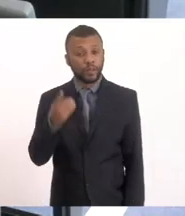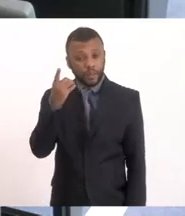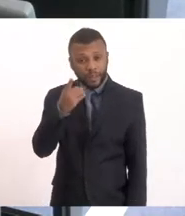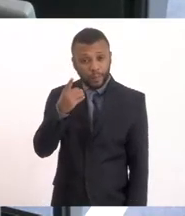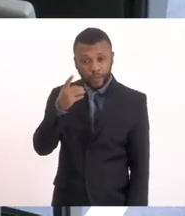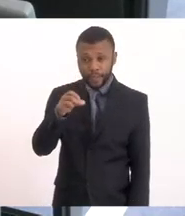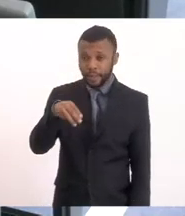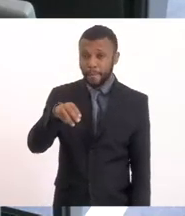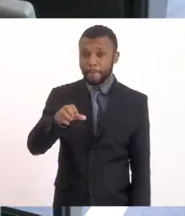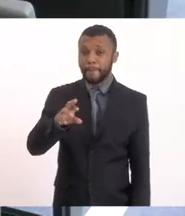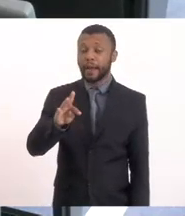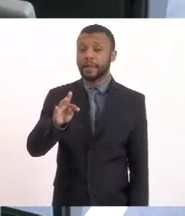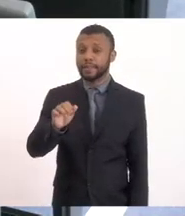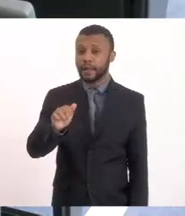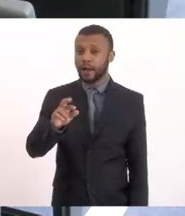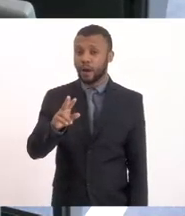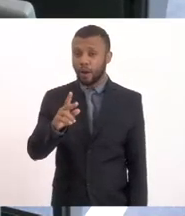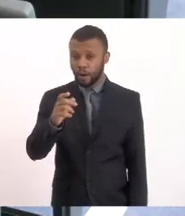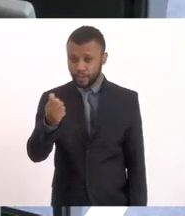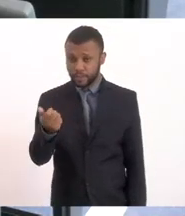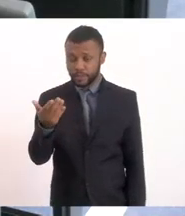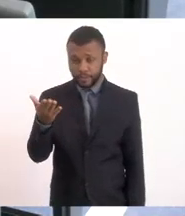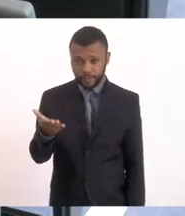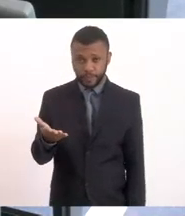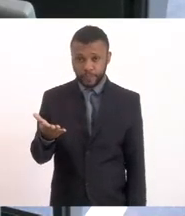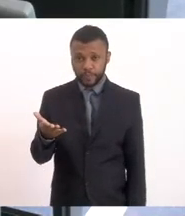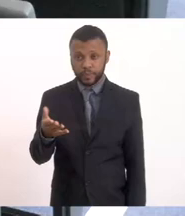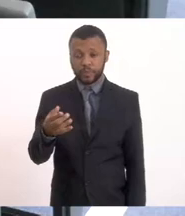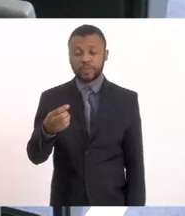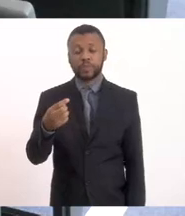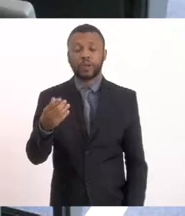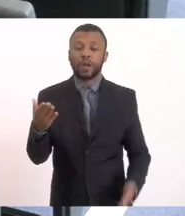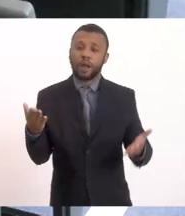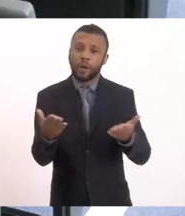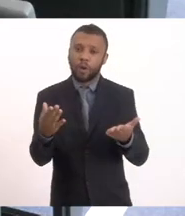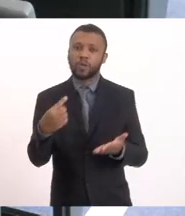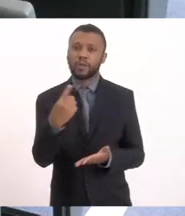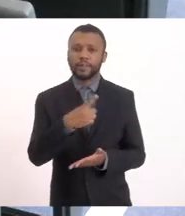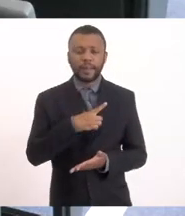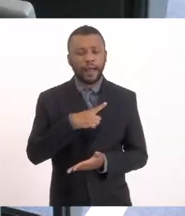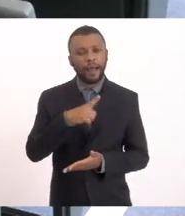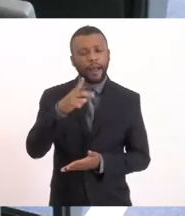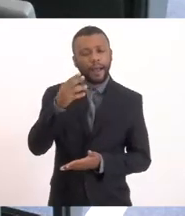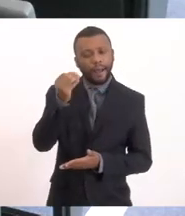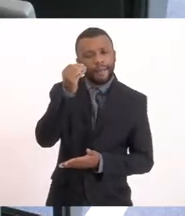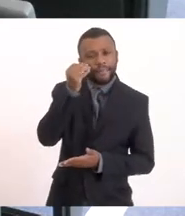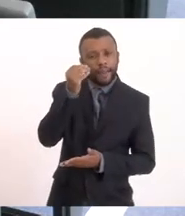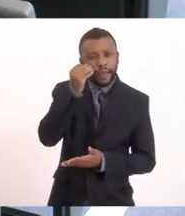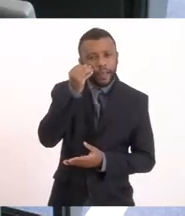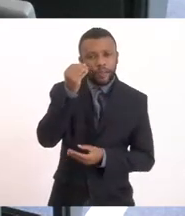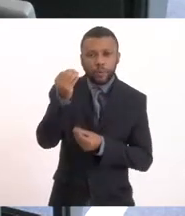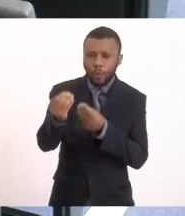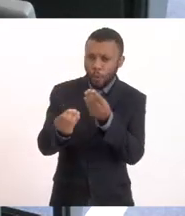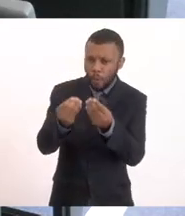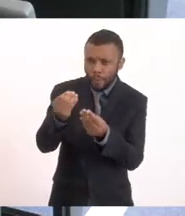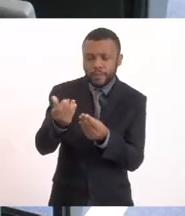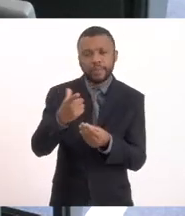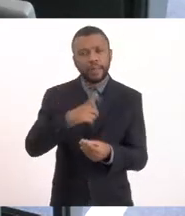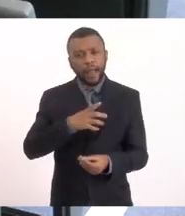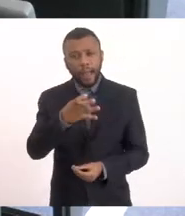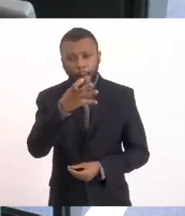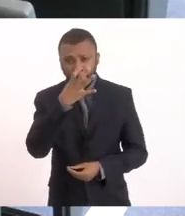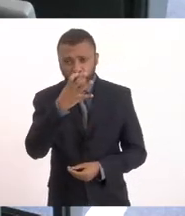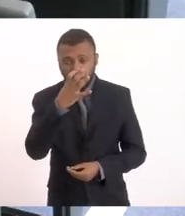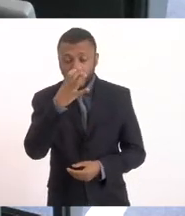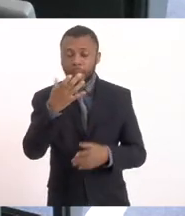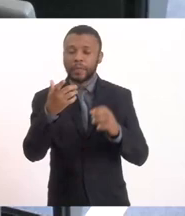Oi, Rafael. E a deputada me pediu para que eu pudesse estar vendo aqui essa live, essa comissão do